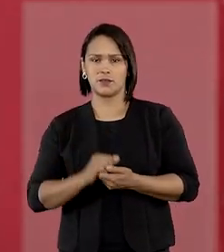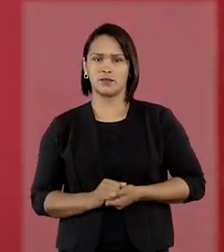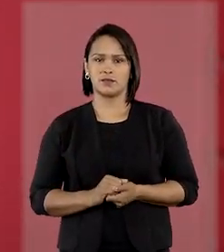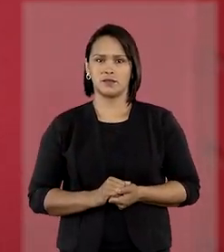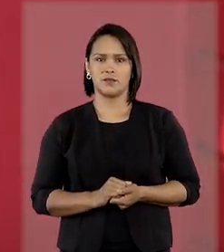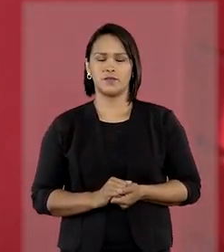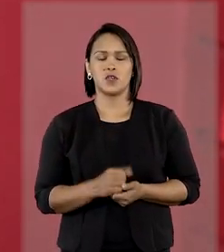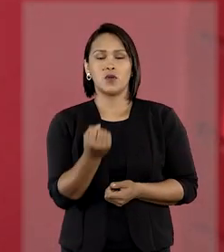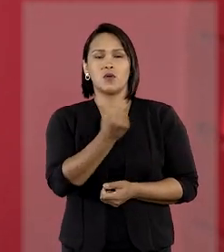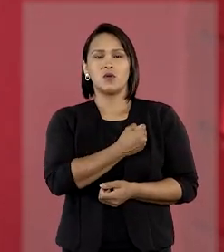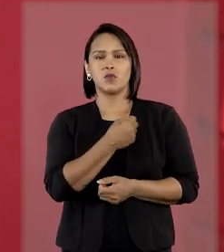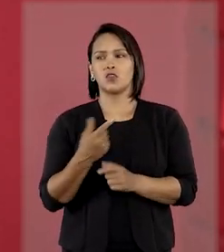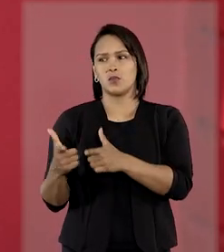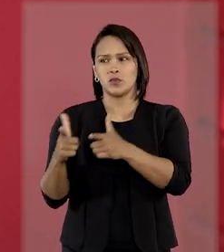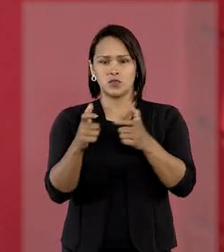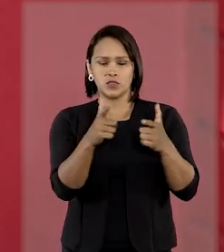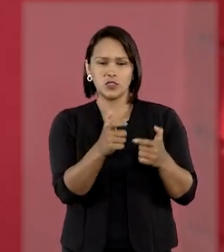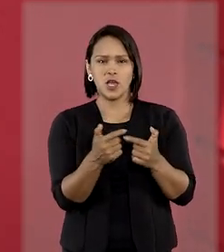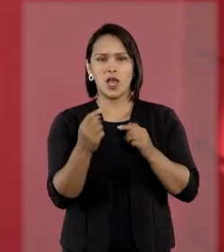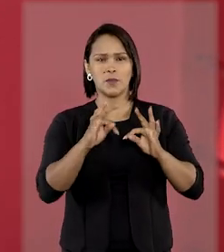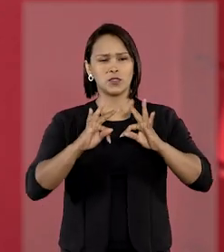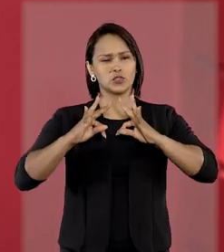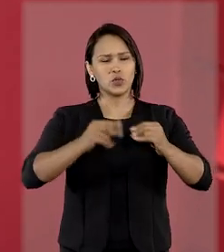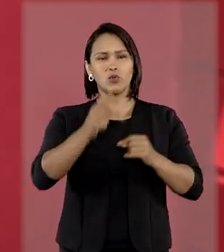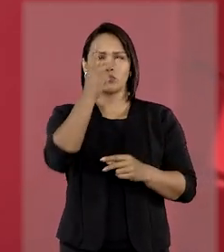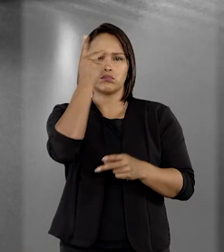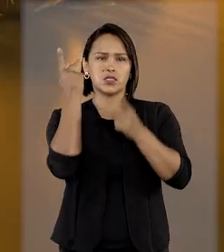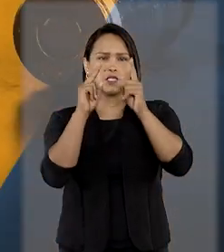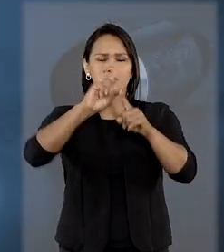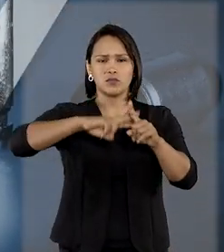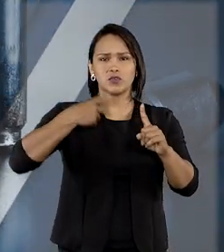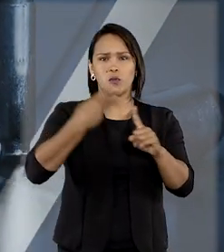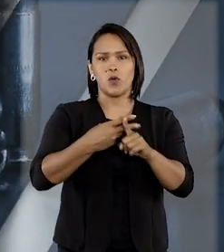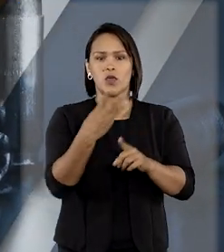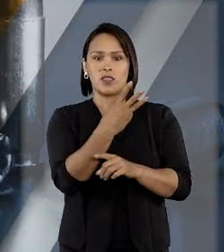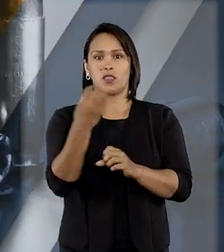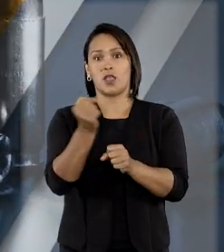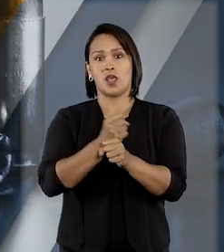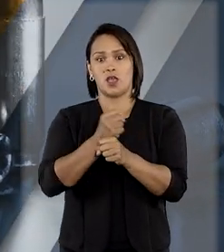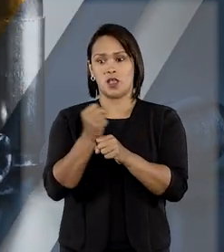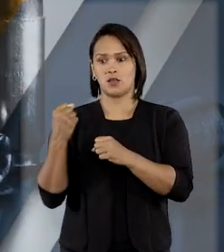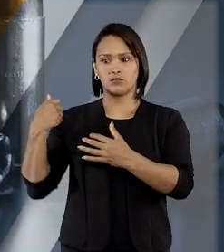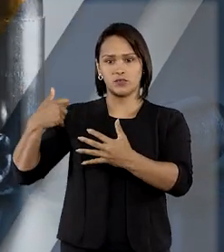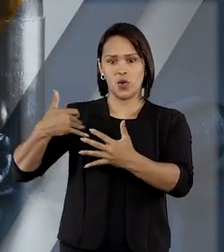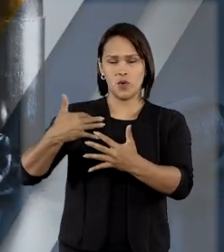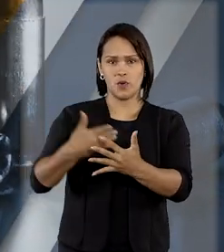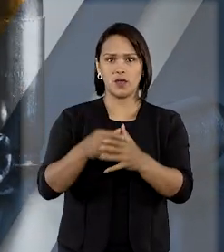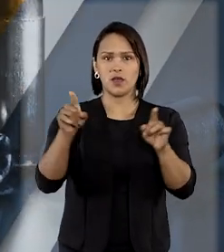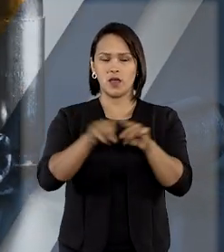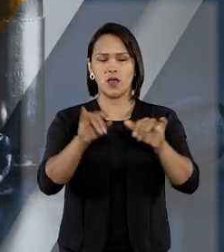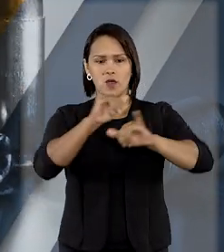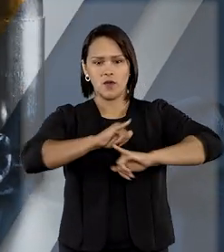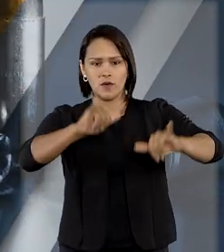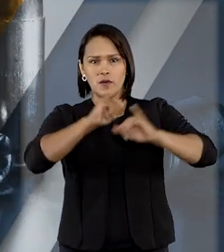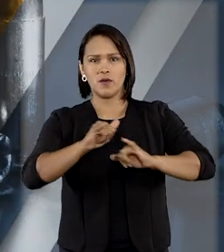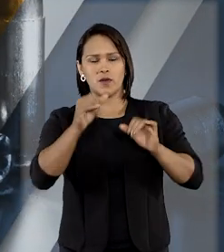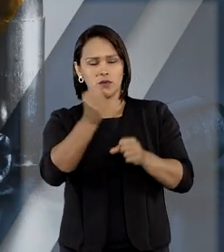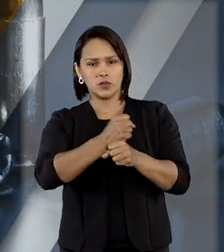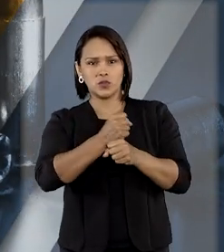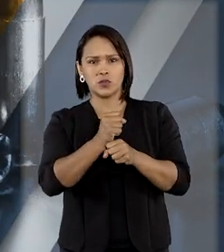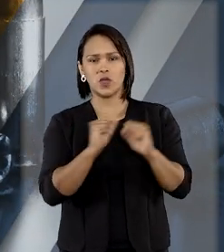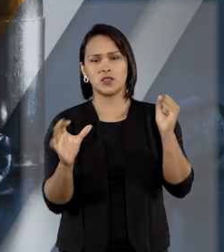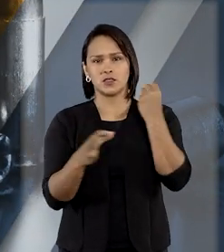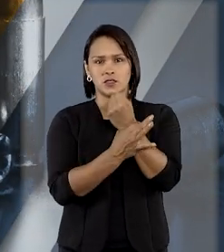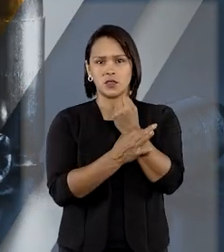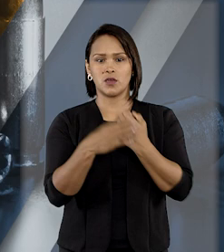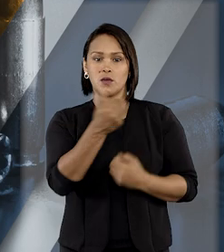nas mãos de civis no Brasil dobrou em apenas três anos. Segundo dados do Anuário Brasileiro de Segurança Pública deste ano, em